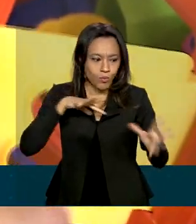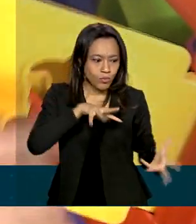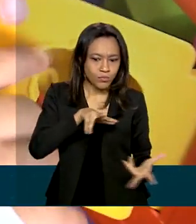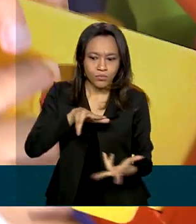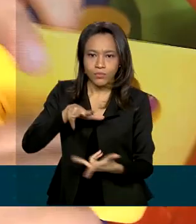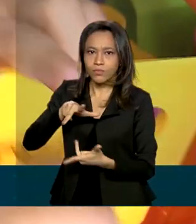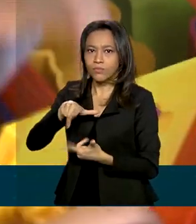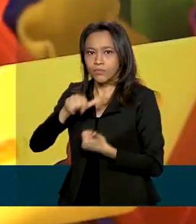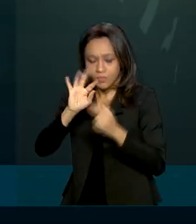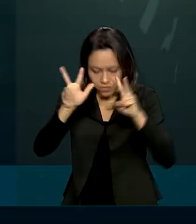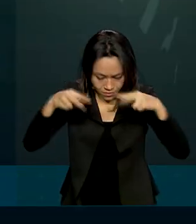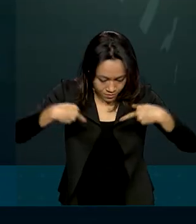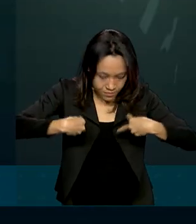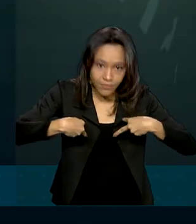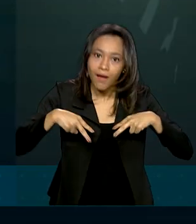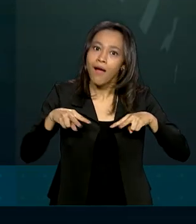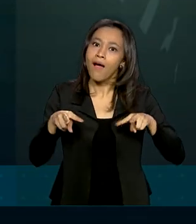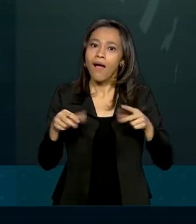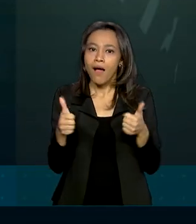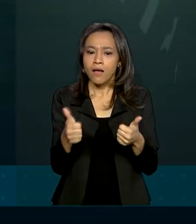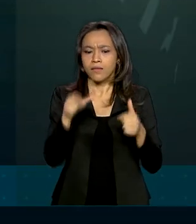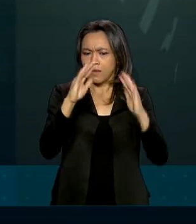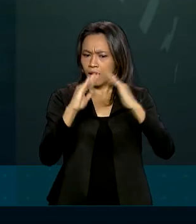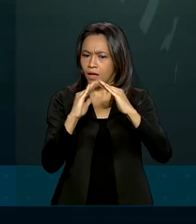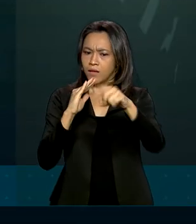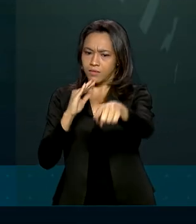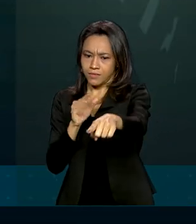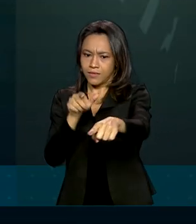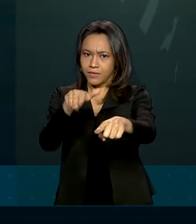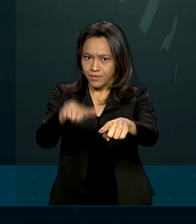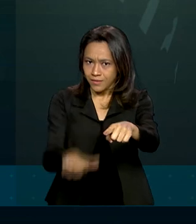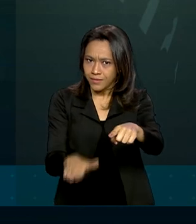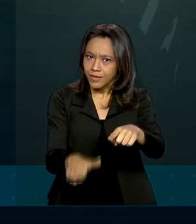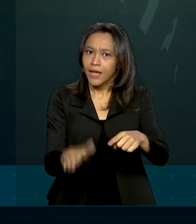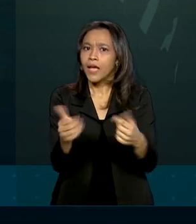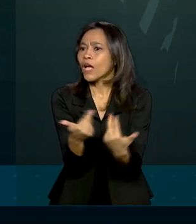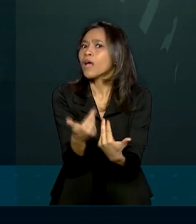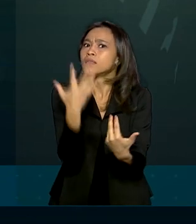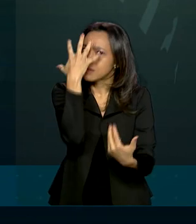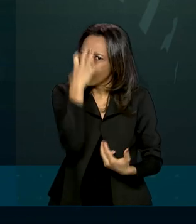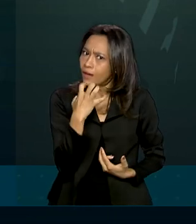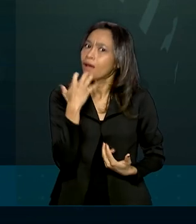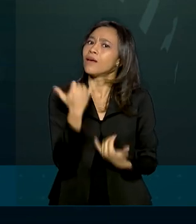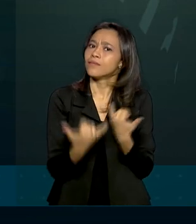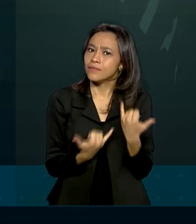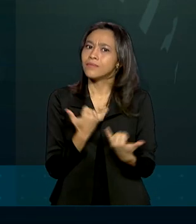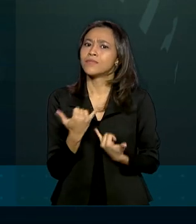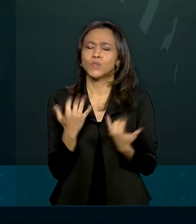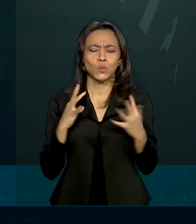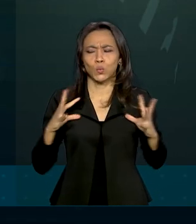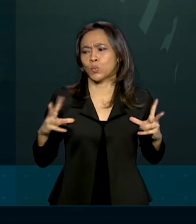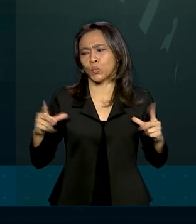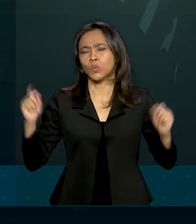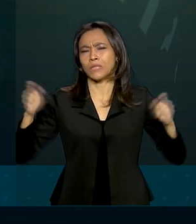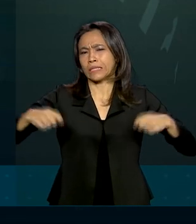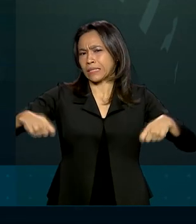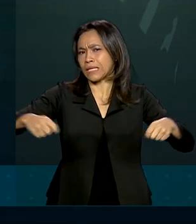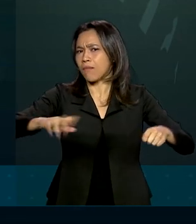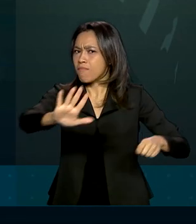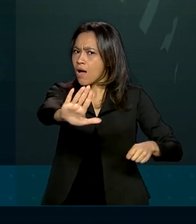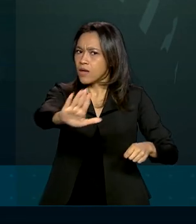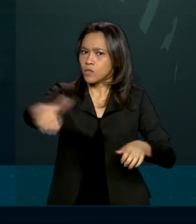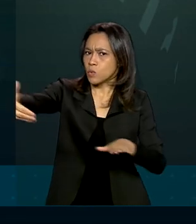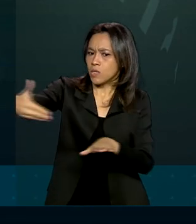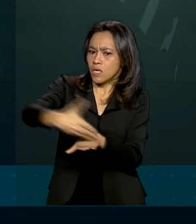e de si mesmo. Na casa de Gabriele, o assunto é coisa séria. Tudo pode. Mas o que não